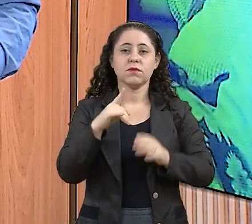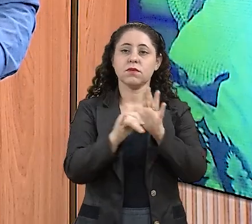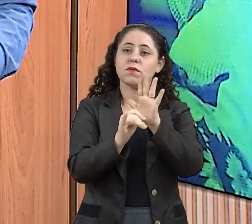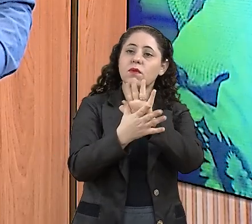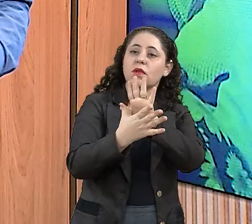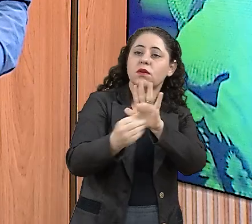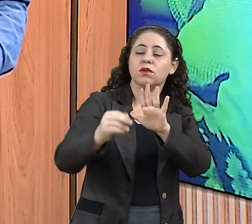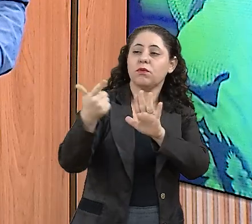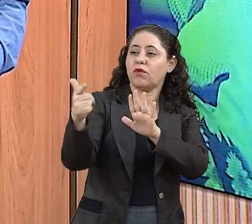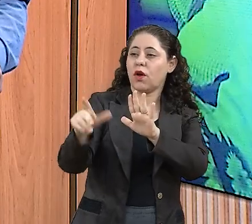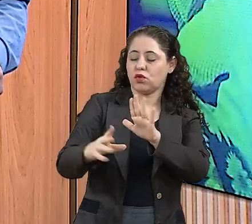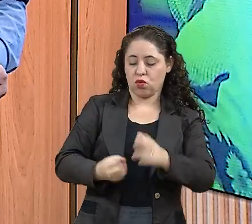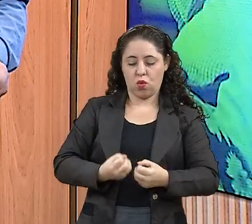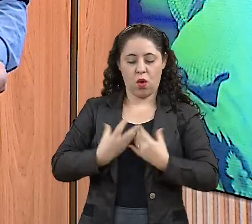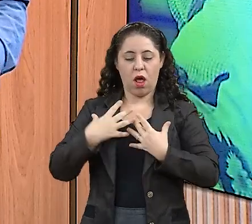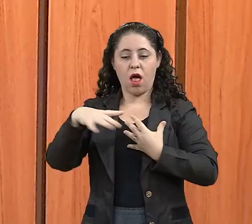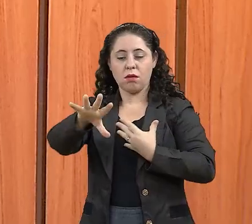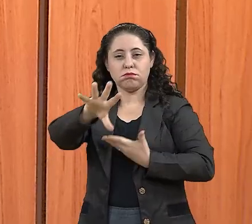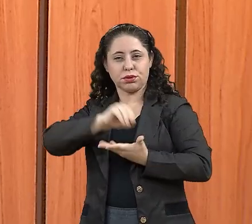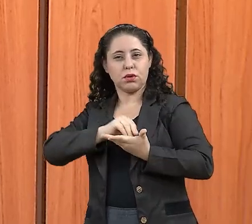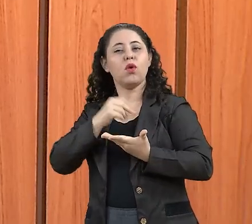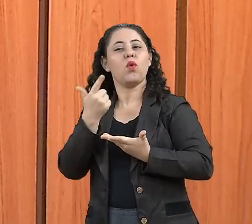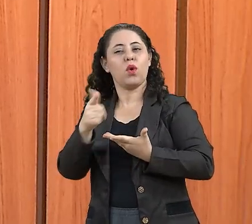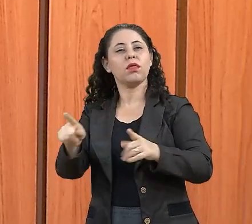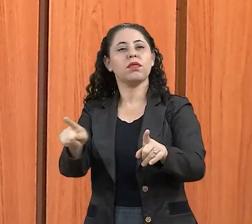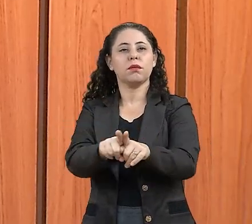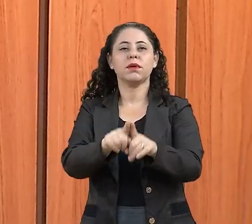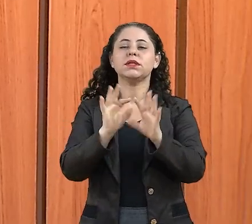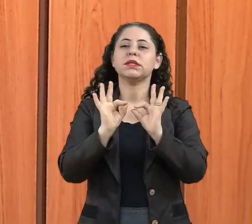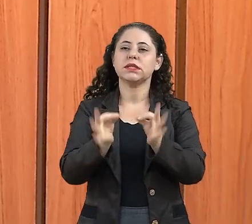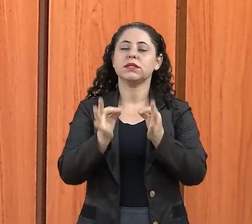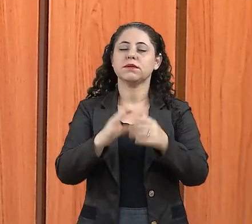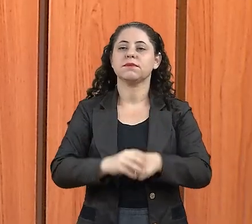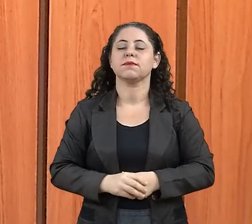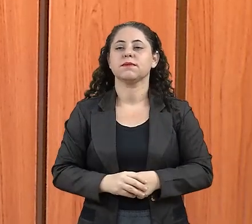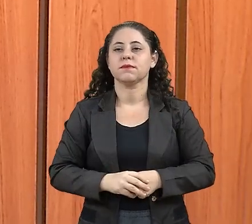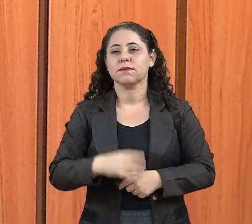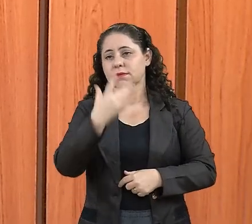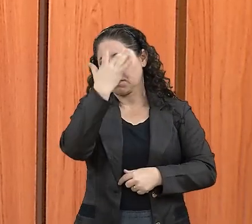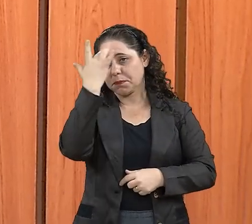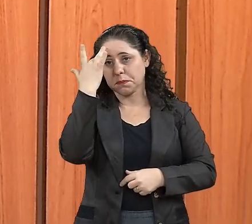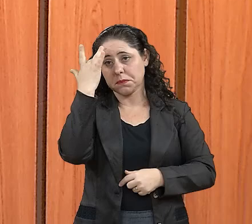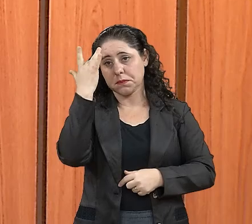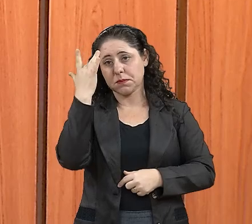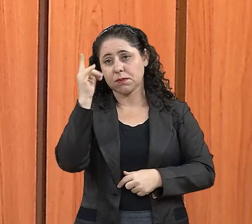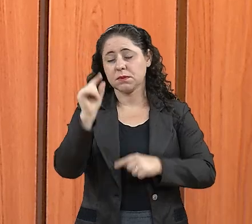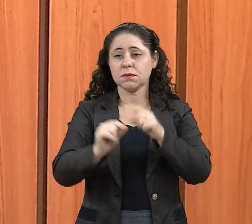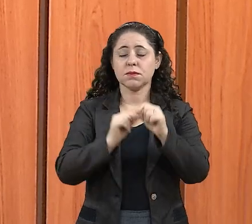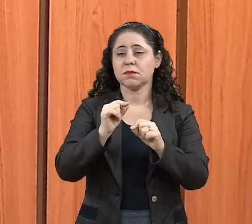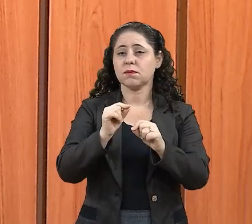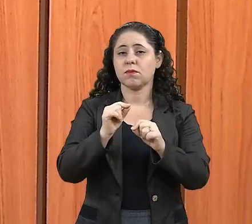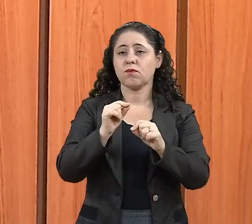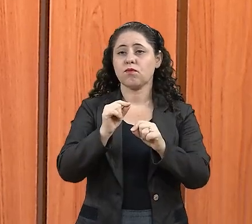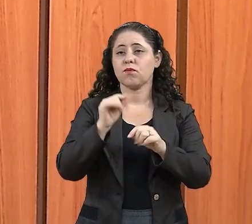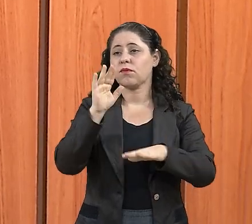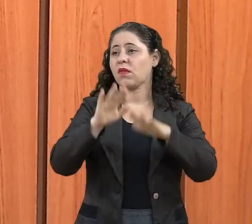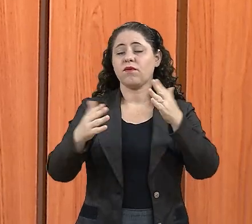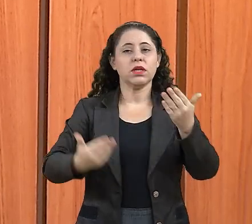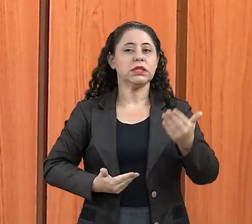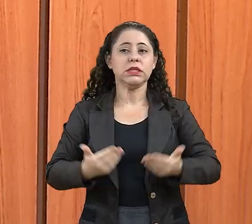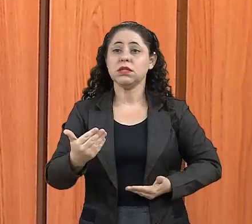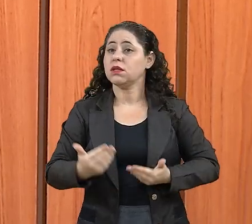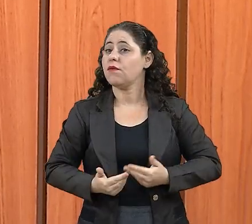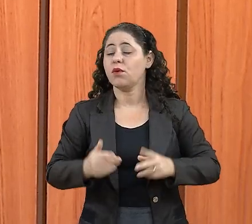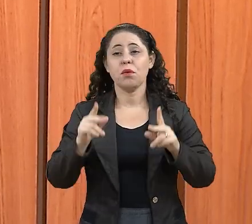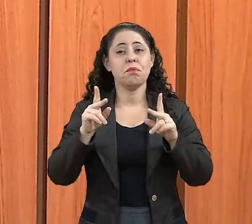inspiram outras pessoas. Com certeza, com certeza. São pessoas, assim, muitos concursados, Muitos servidores públicos